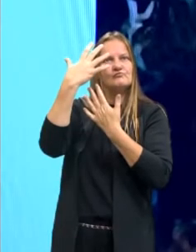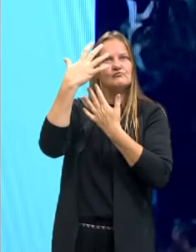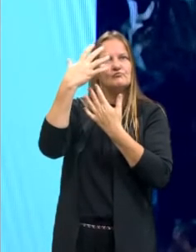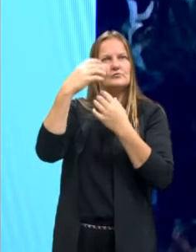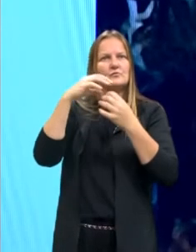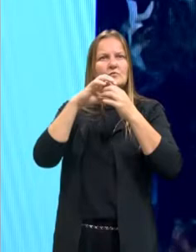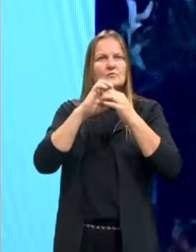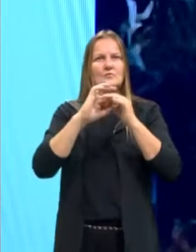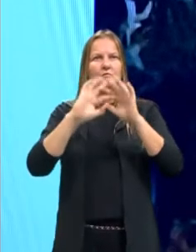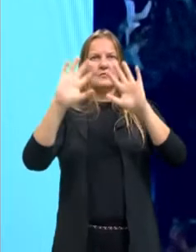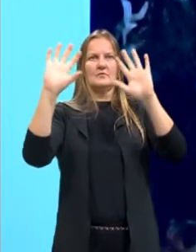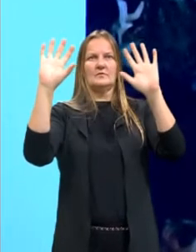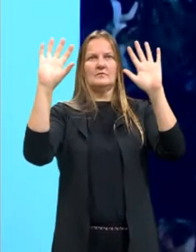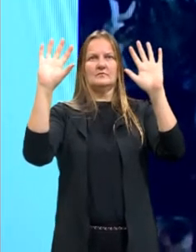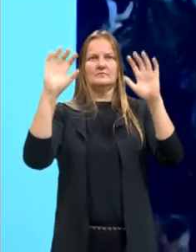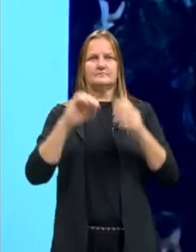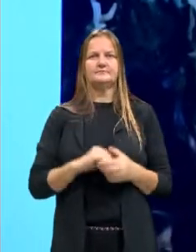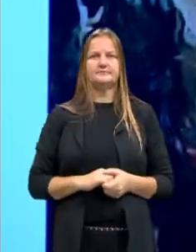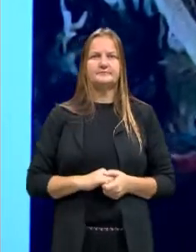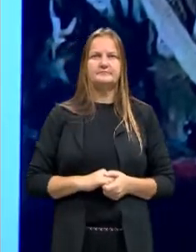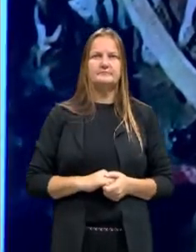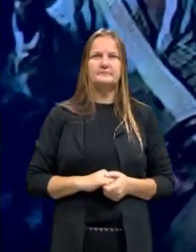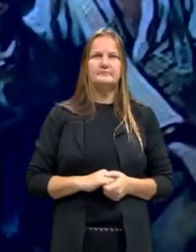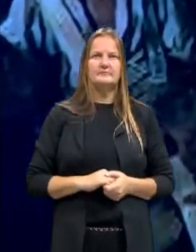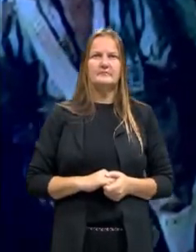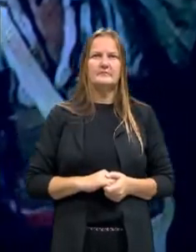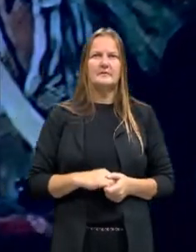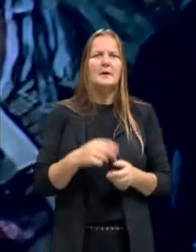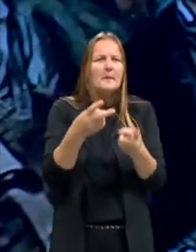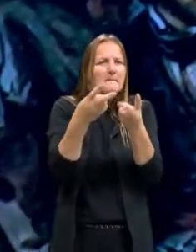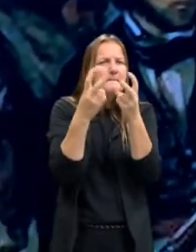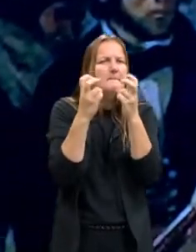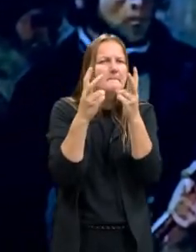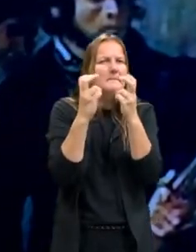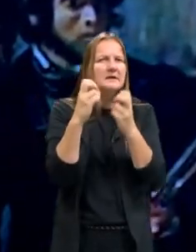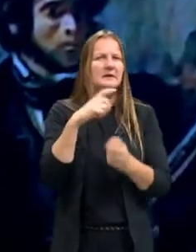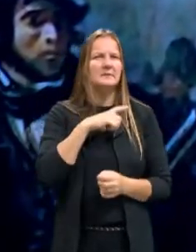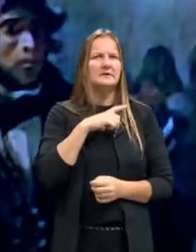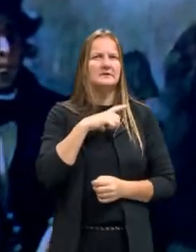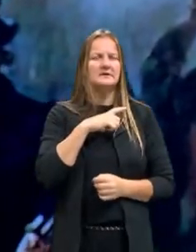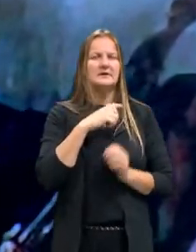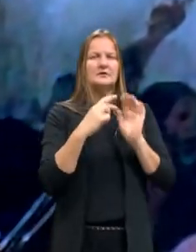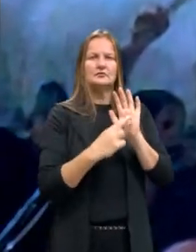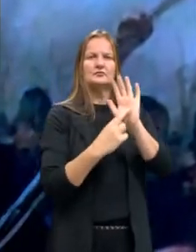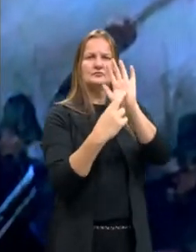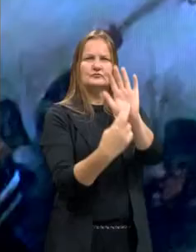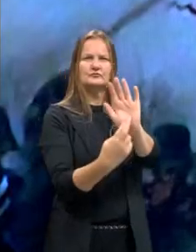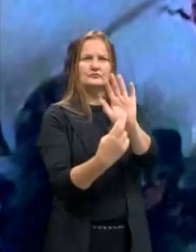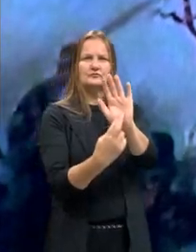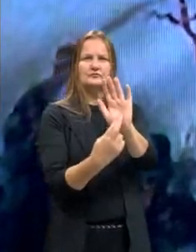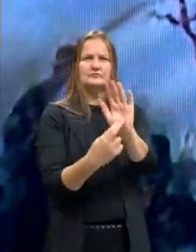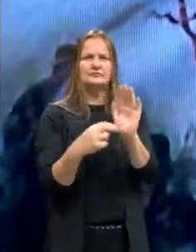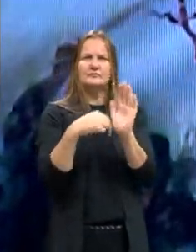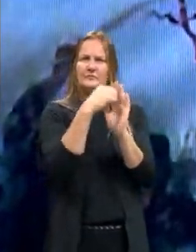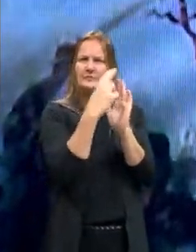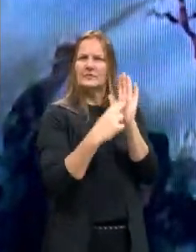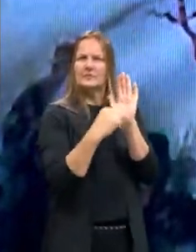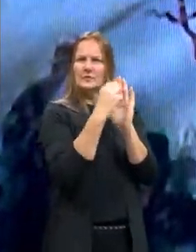sobre a liberdade. Então, a gente percebe também que tem, representado aqui nessa tela,